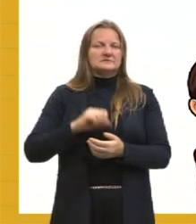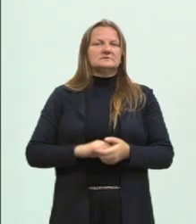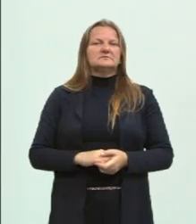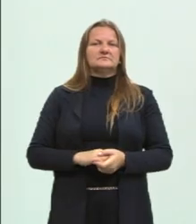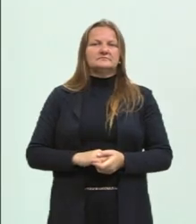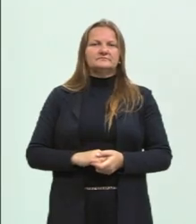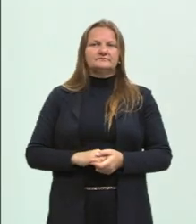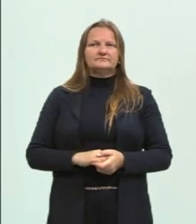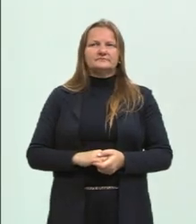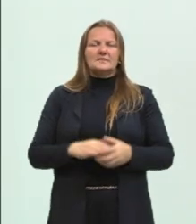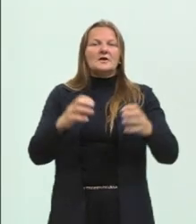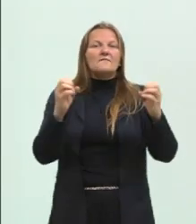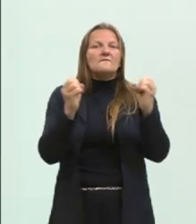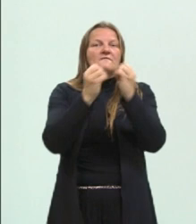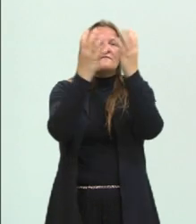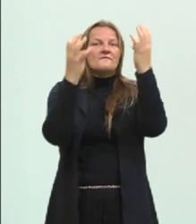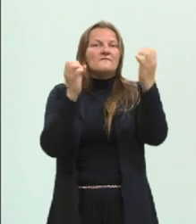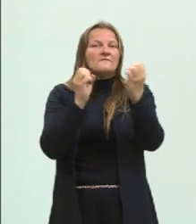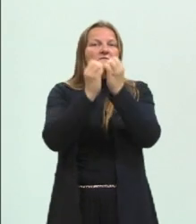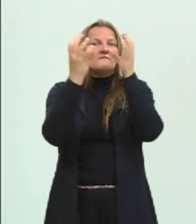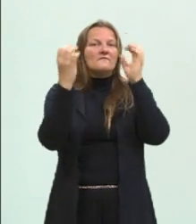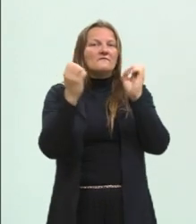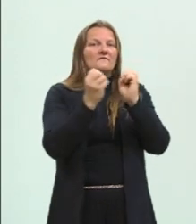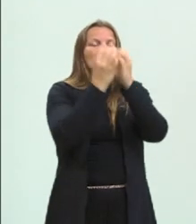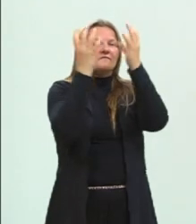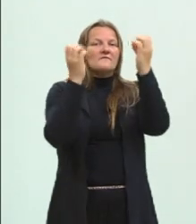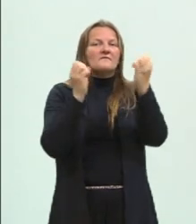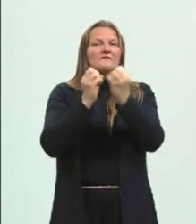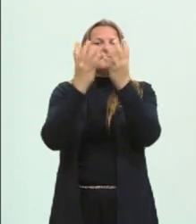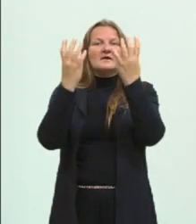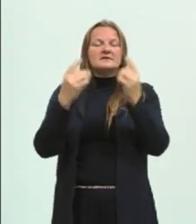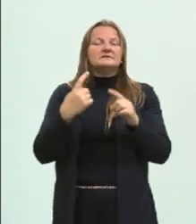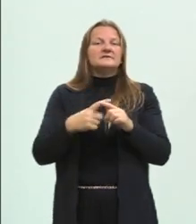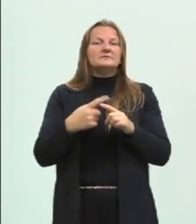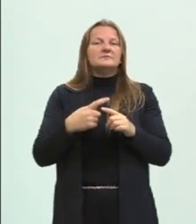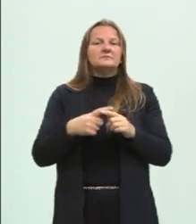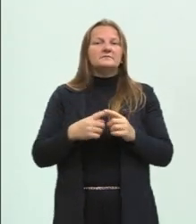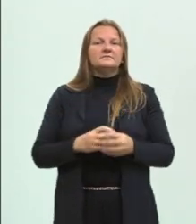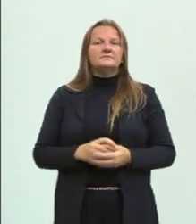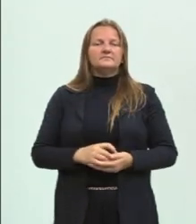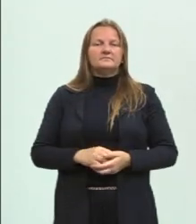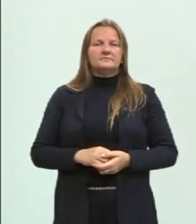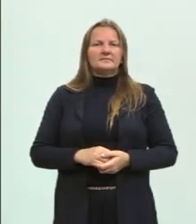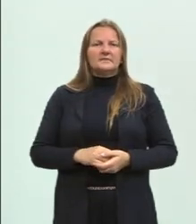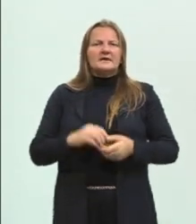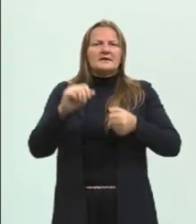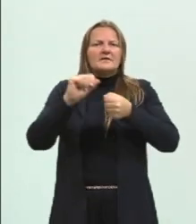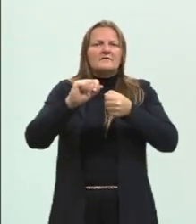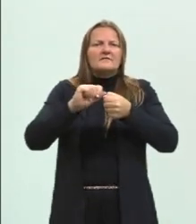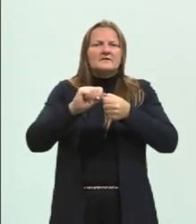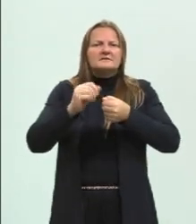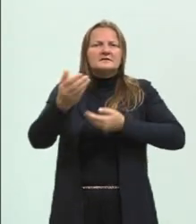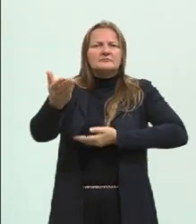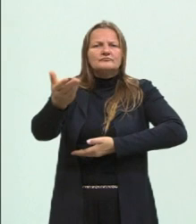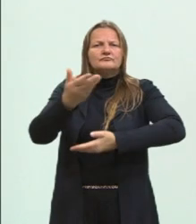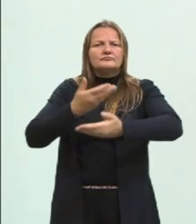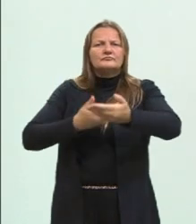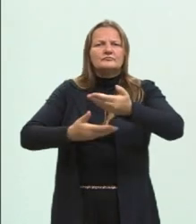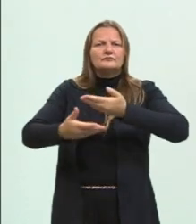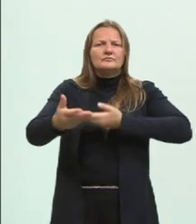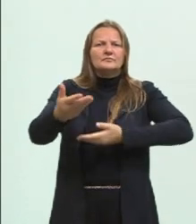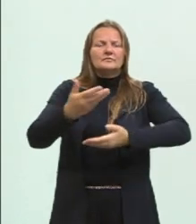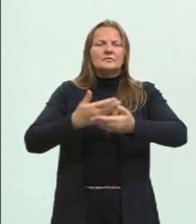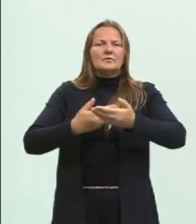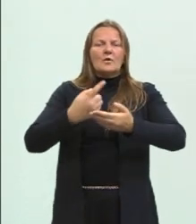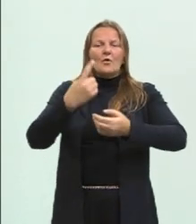festividade que eles tinham para fazer a troca entre um